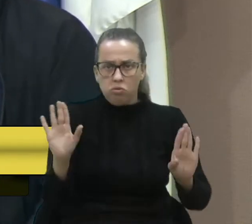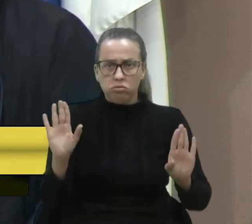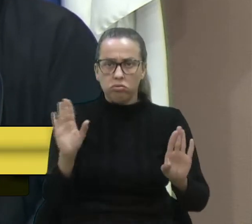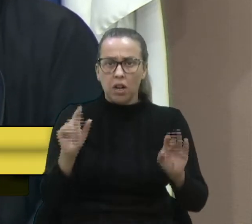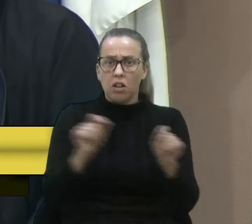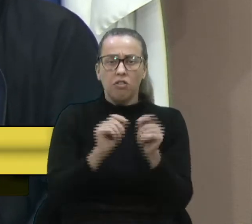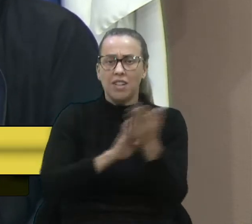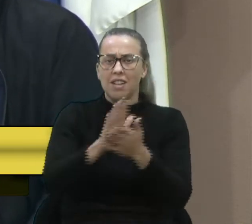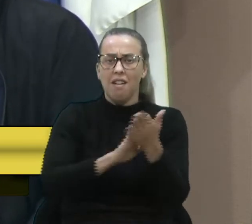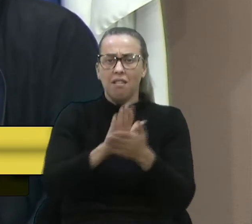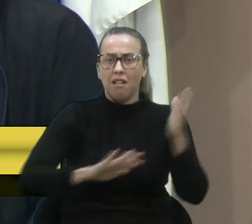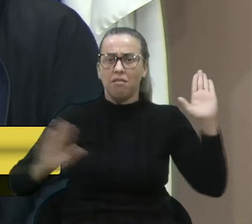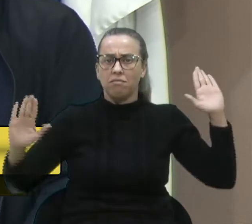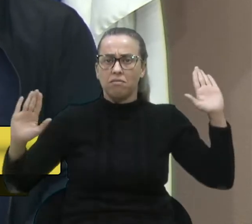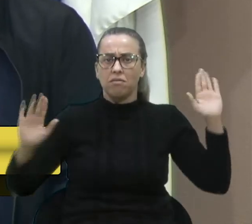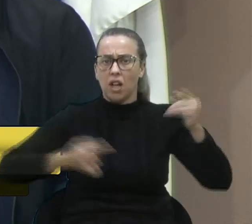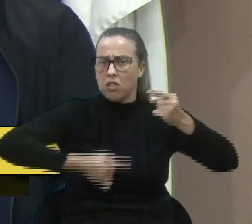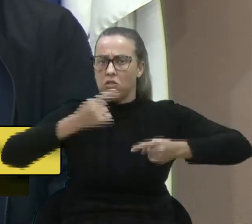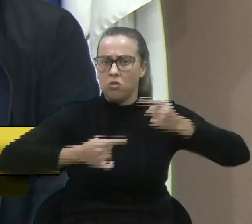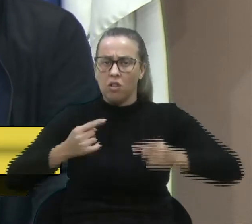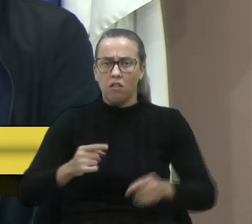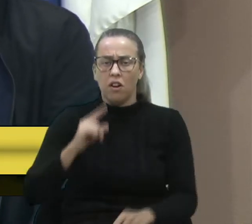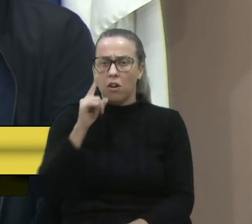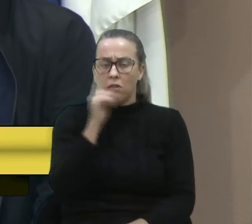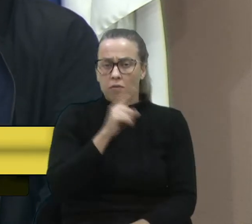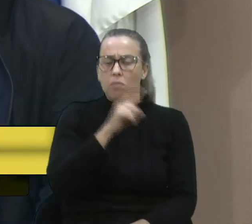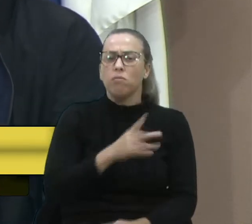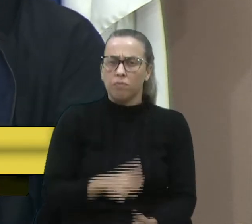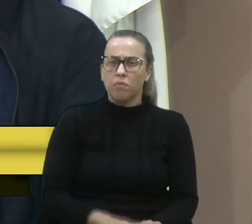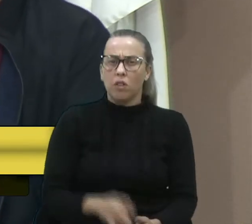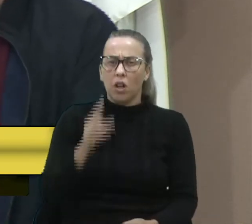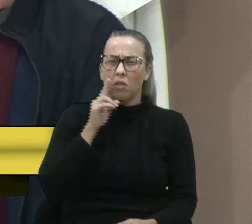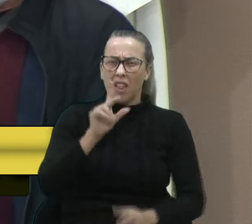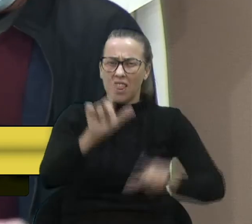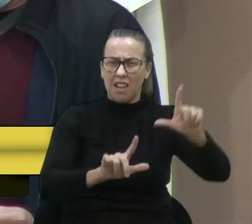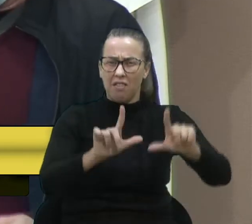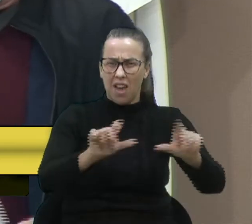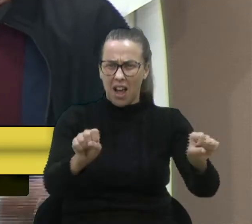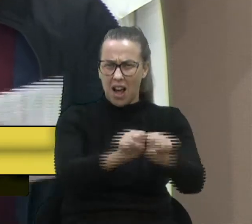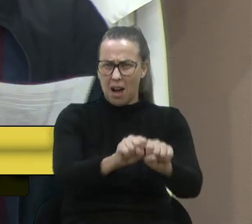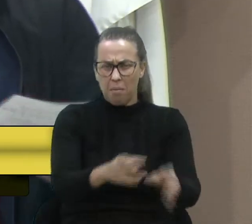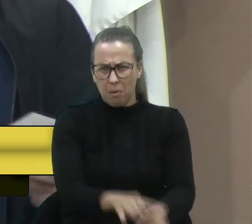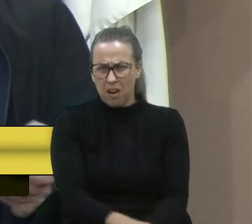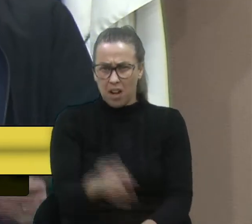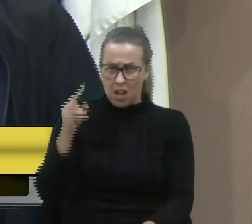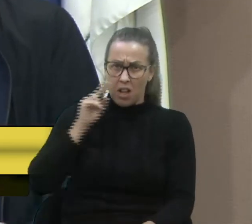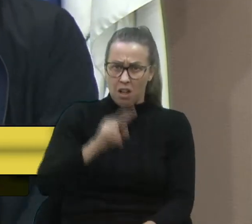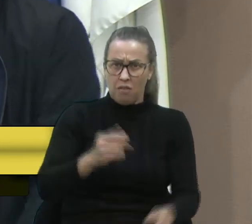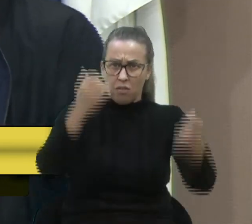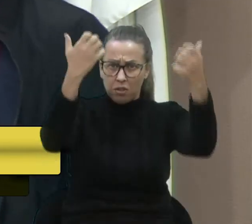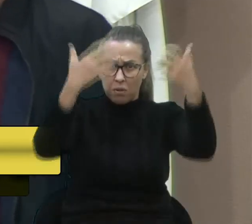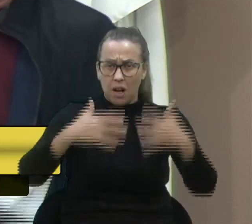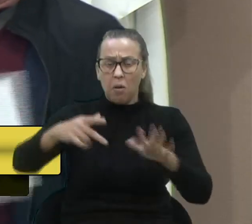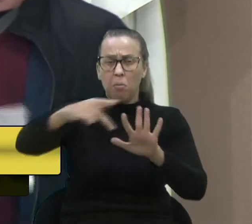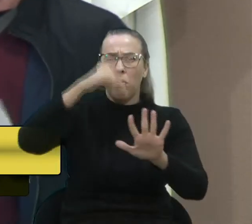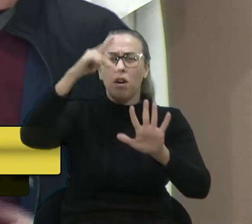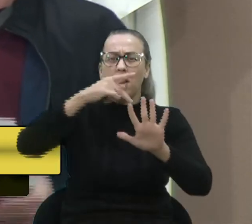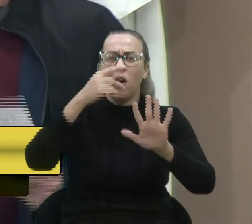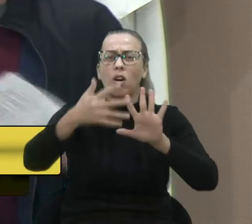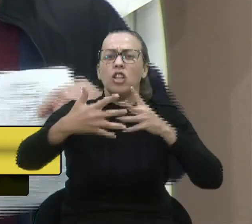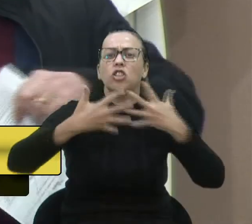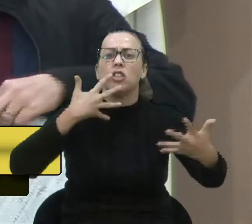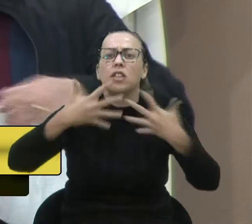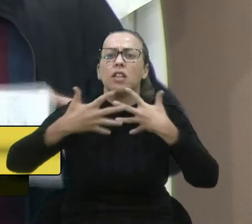a não faz politicagem. A senhora mencionou a questão da TV a cabo. Eu vou lhe passar aqui o portal da transparência, caros